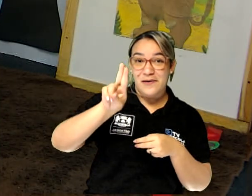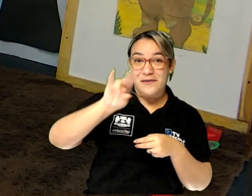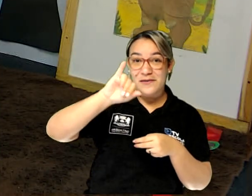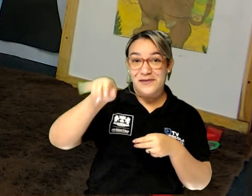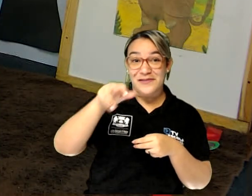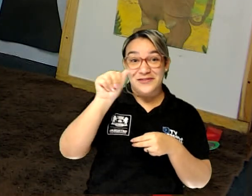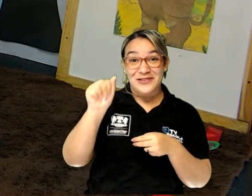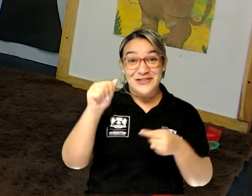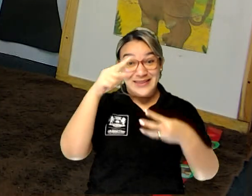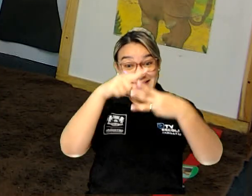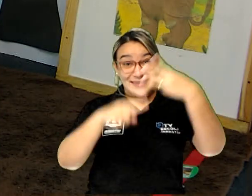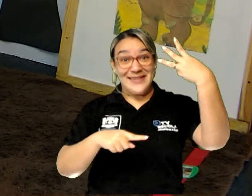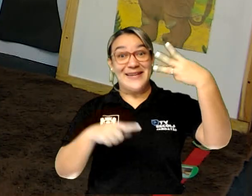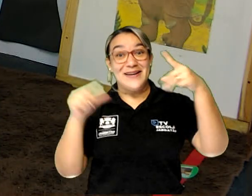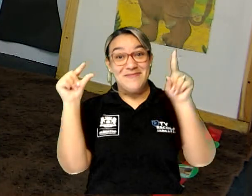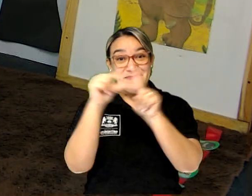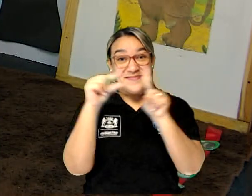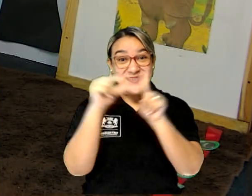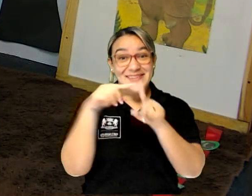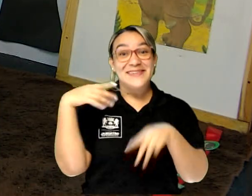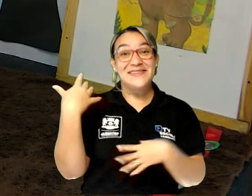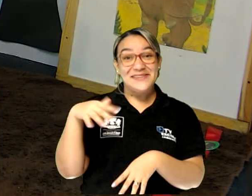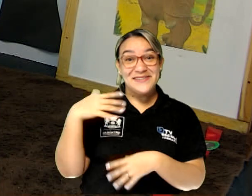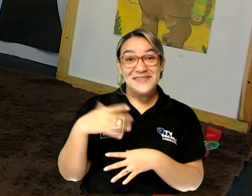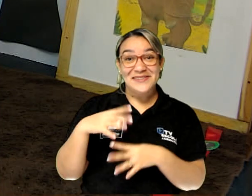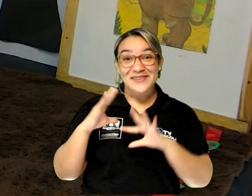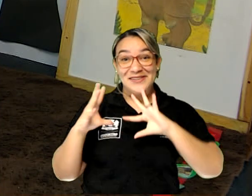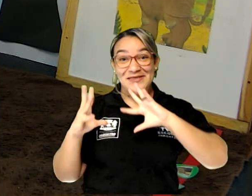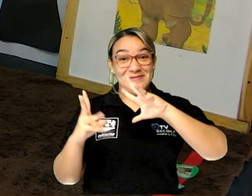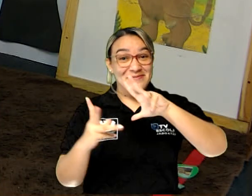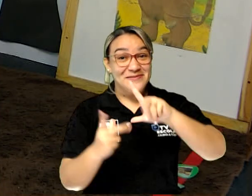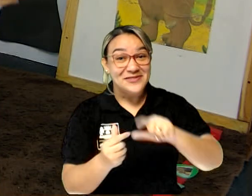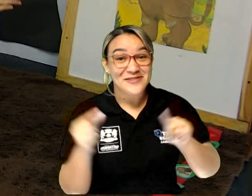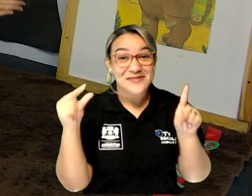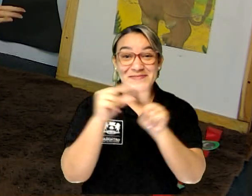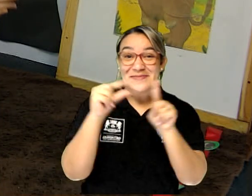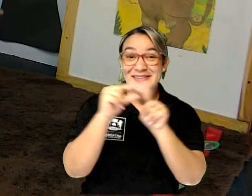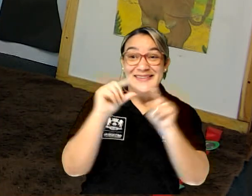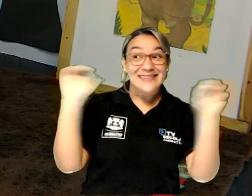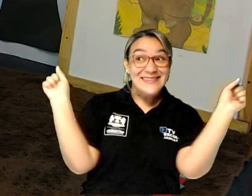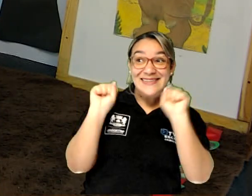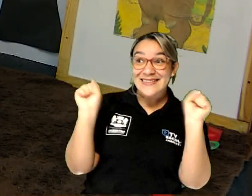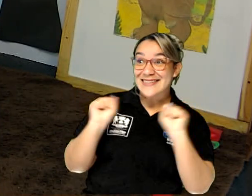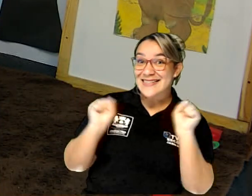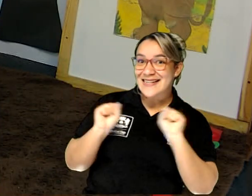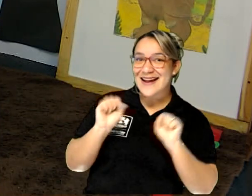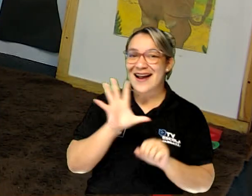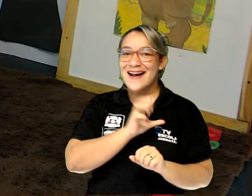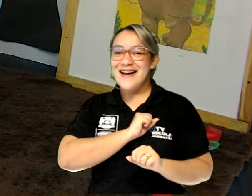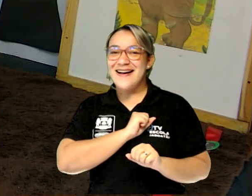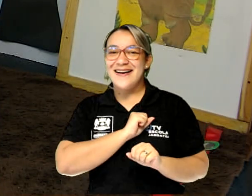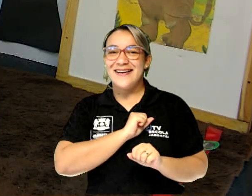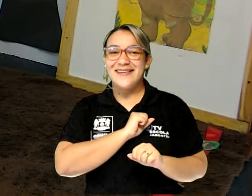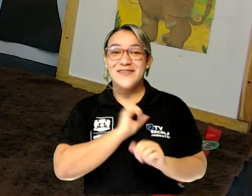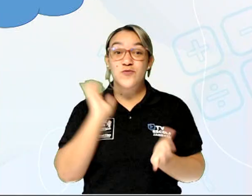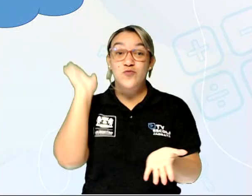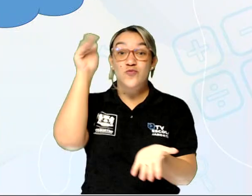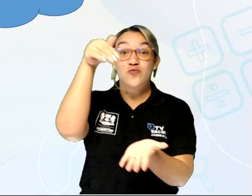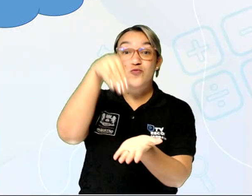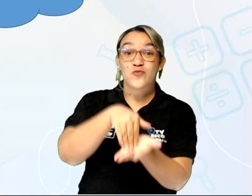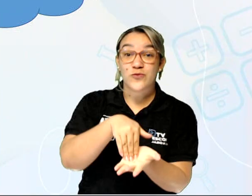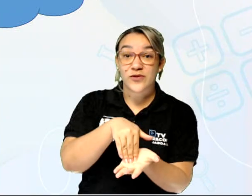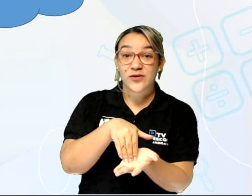palavras, crianças. Está vendo como o mundo das palavras é encantador? E por último,